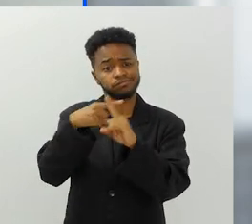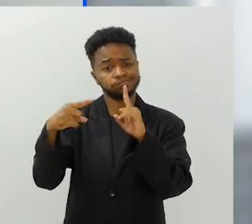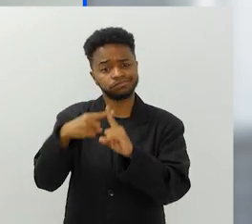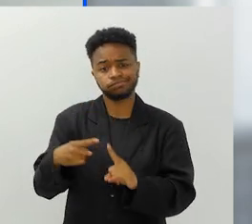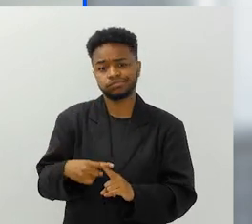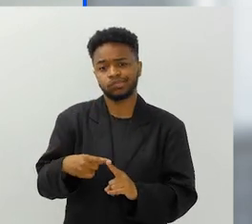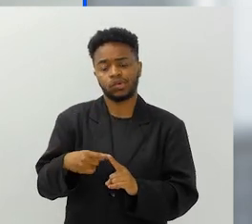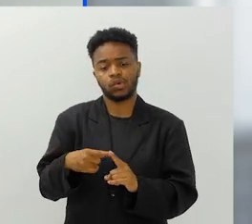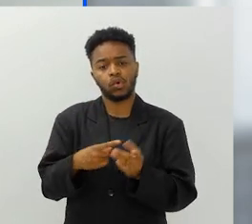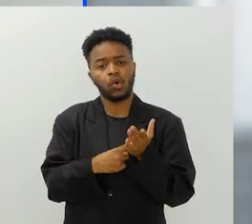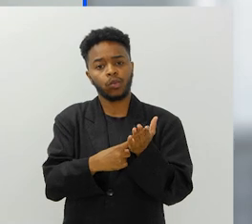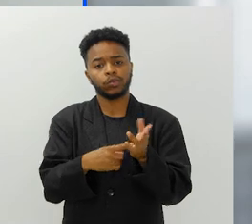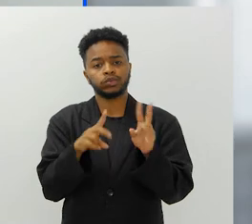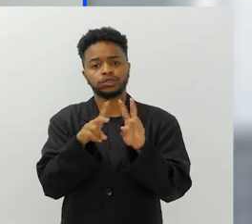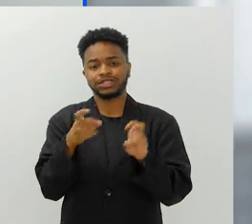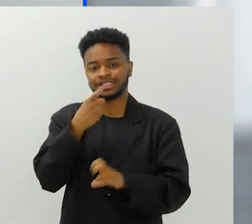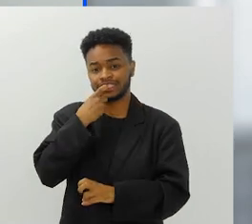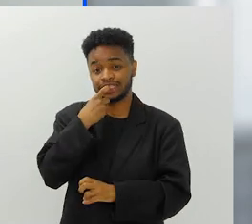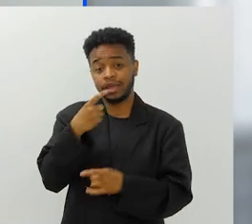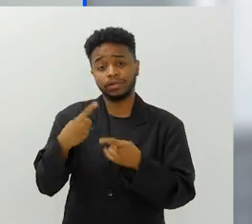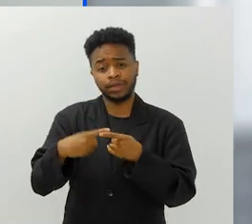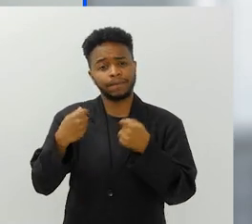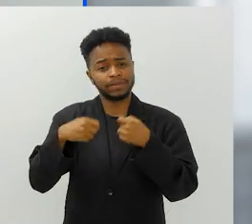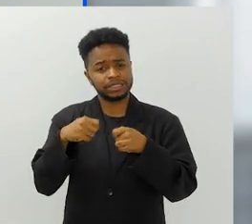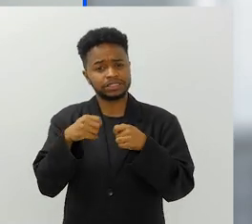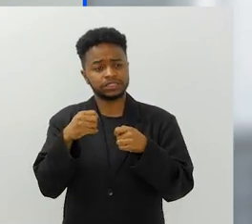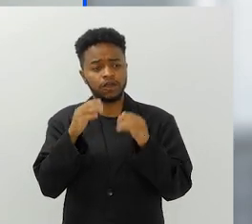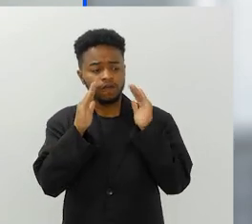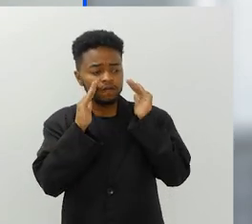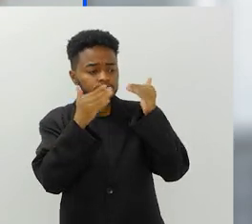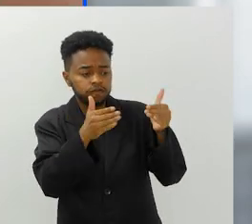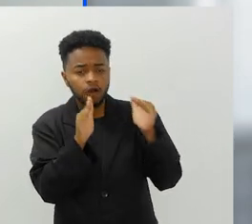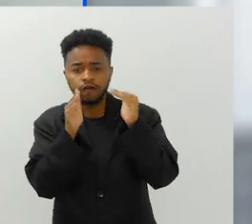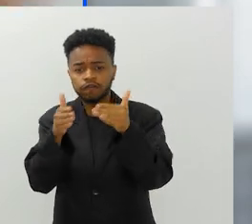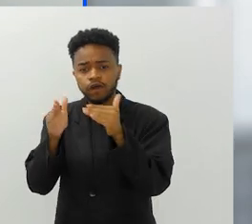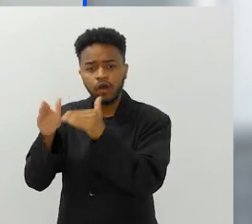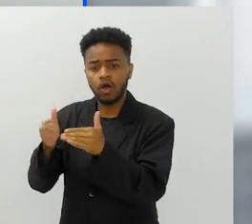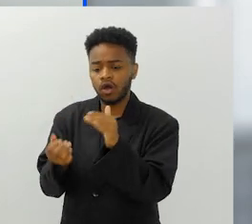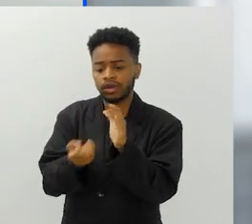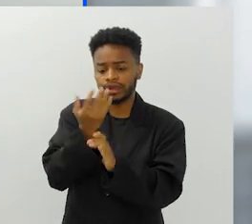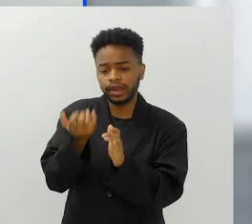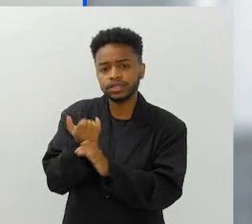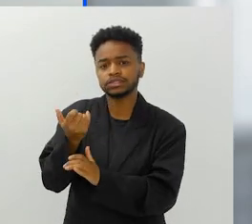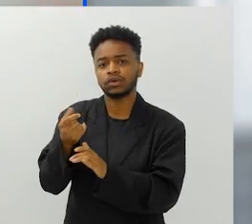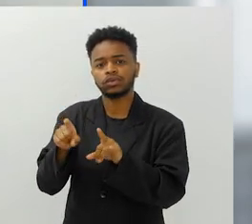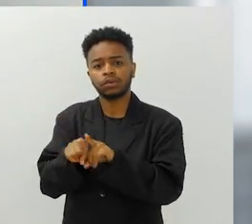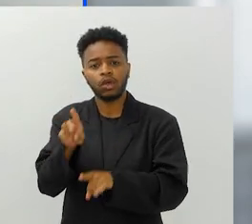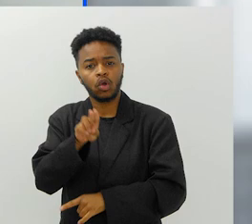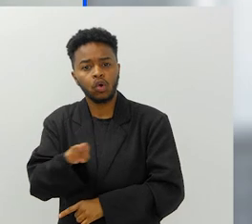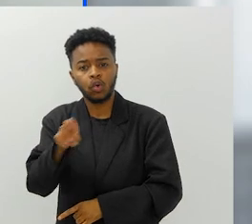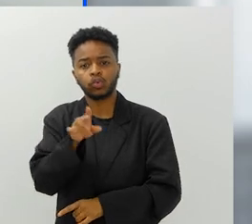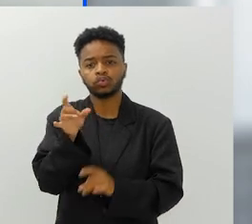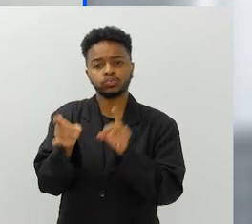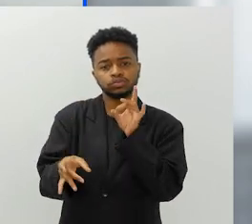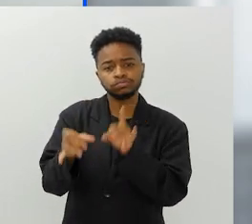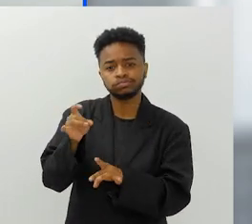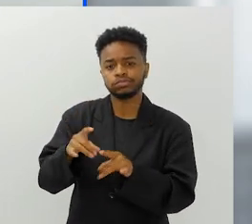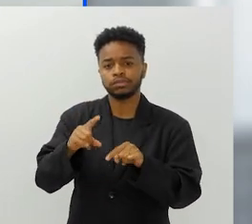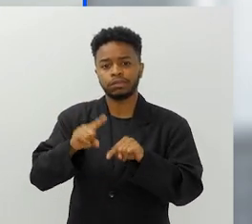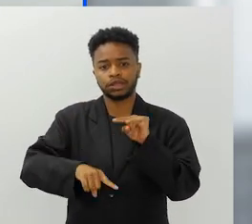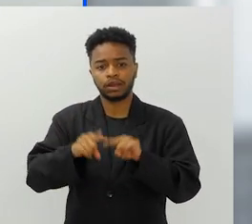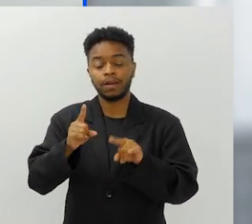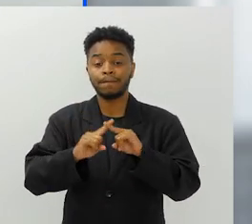veto em relação a esse tratado do plástico. Esse tratado deveria ser muito ambicioso, pensando em toda a cadeia de produção, de uso, de